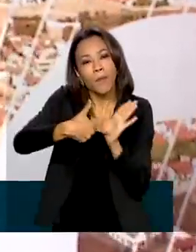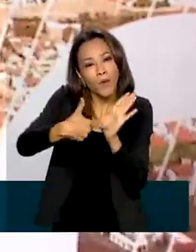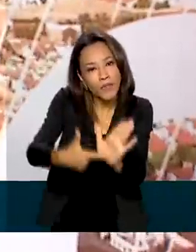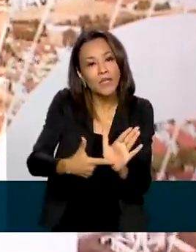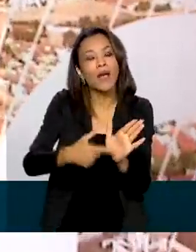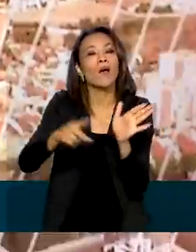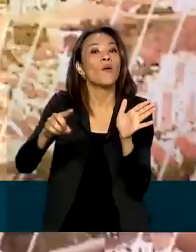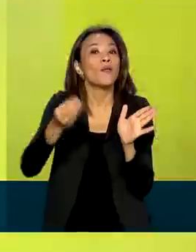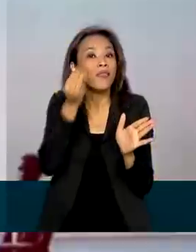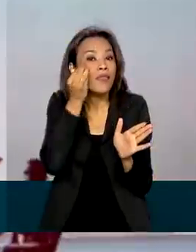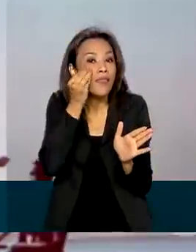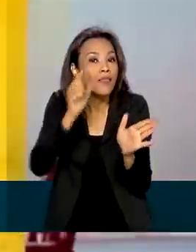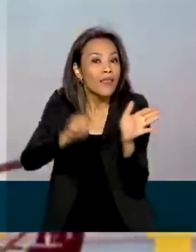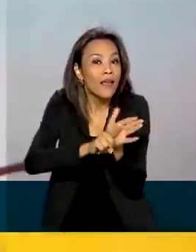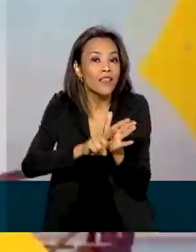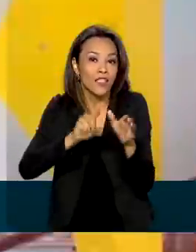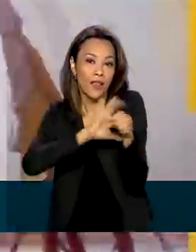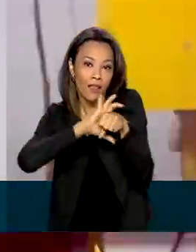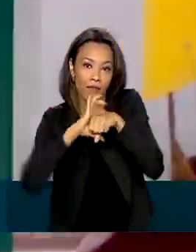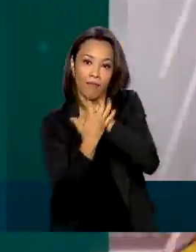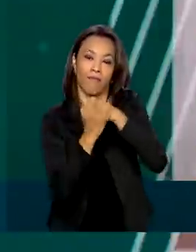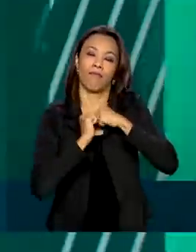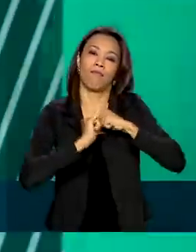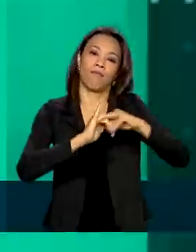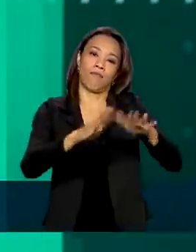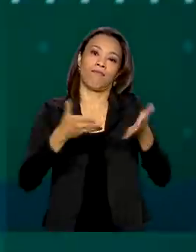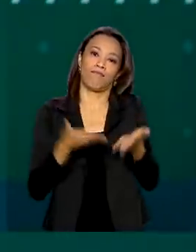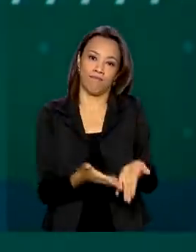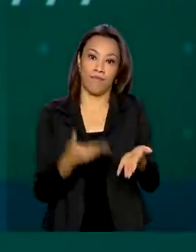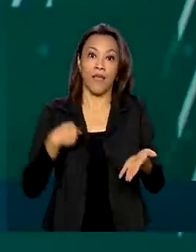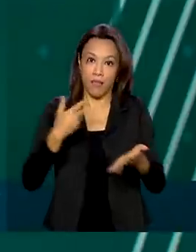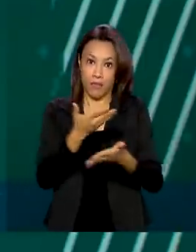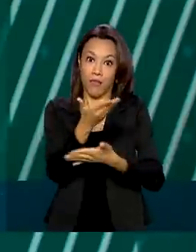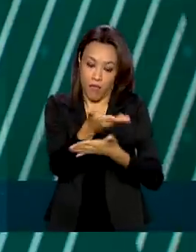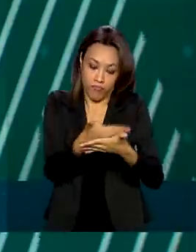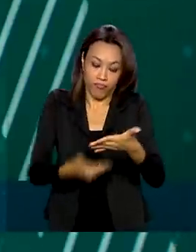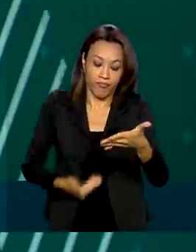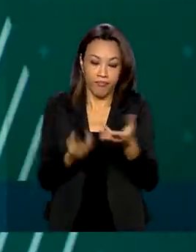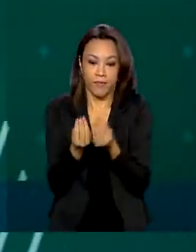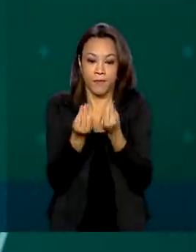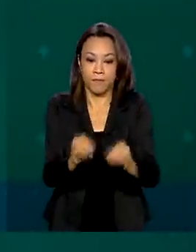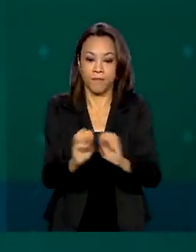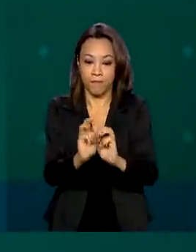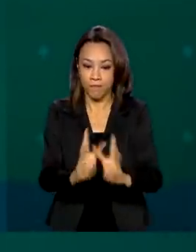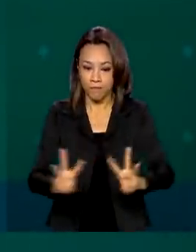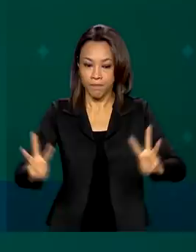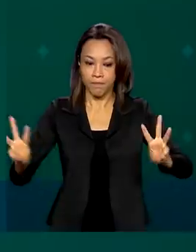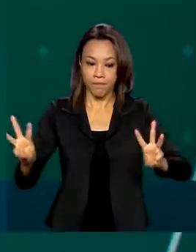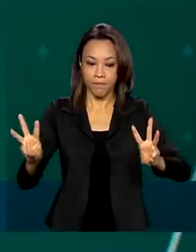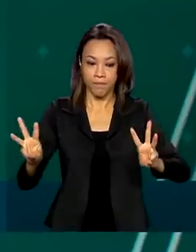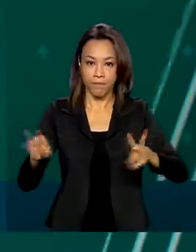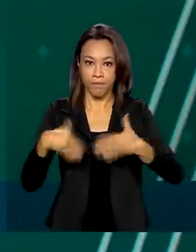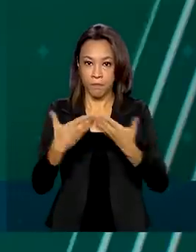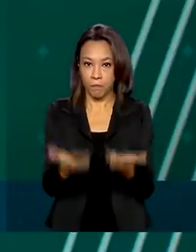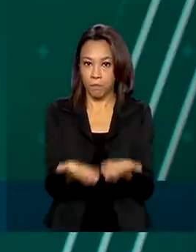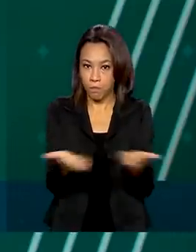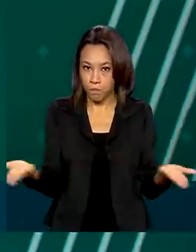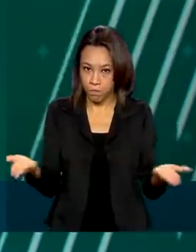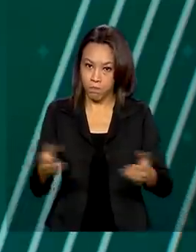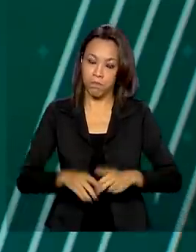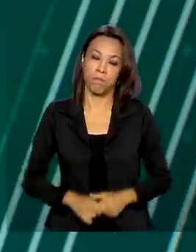negativo para a Covid-19. A declaração está disponível no site formulario.anvisa.gov